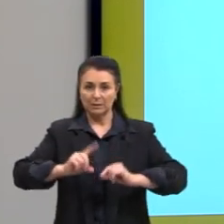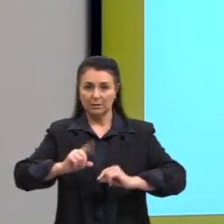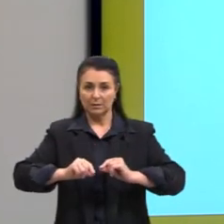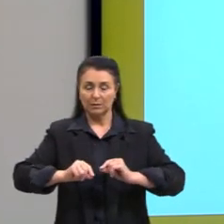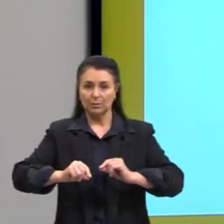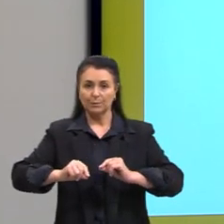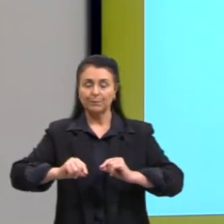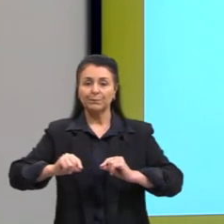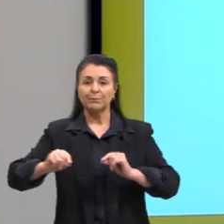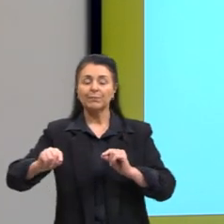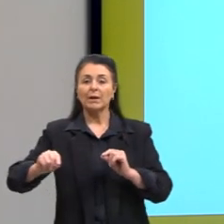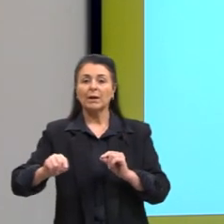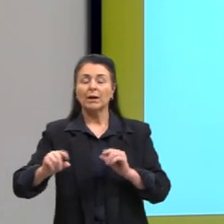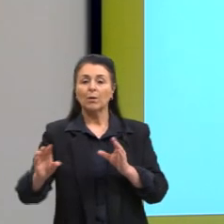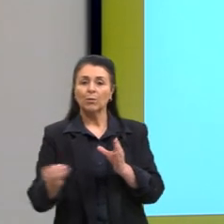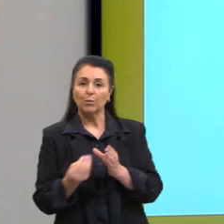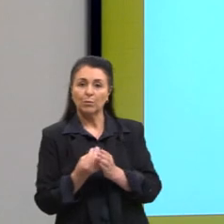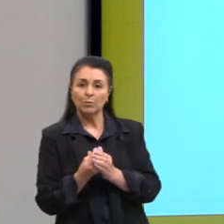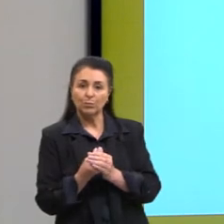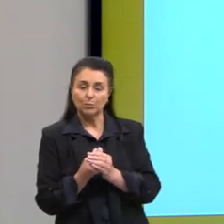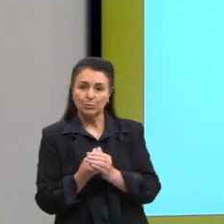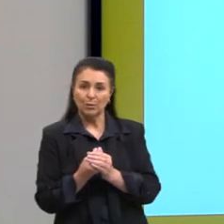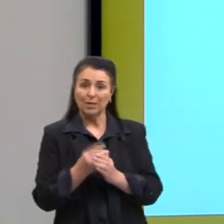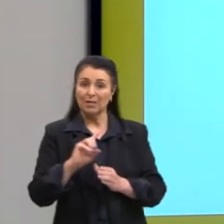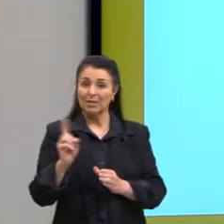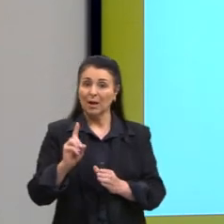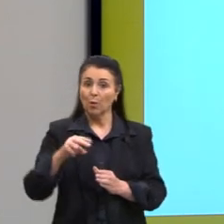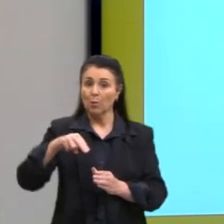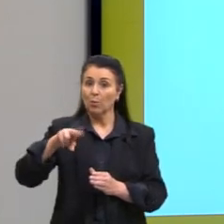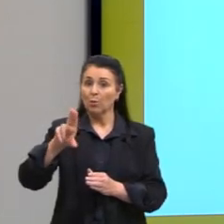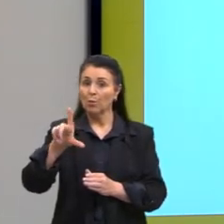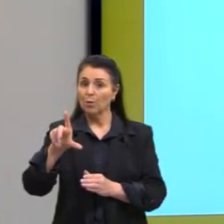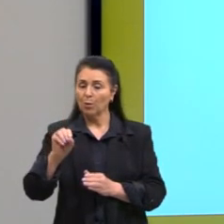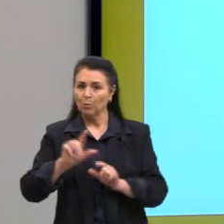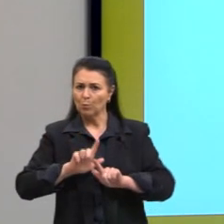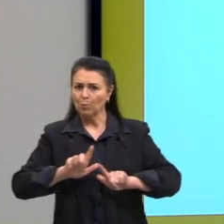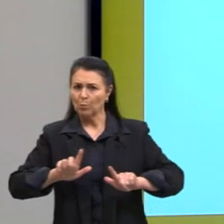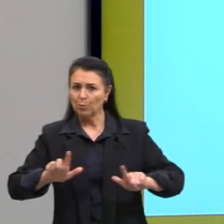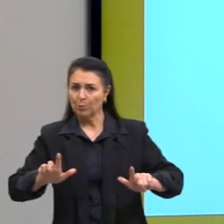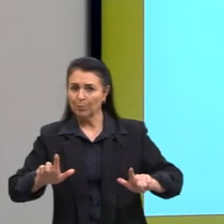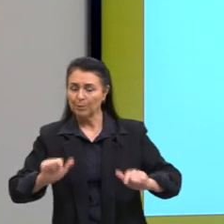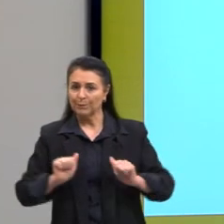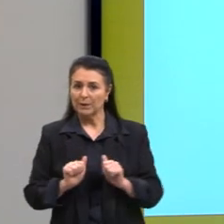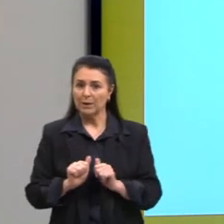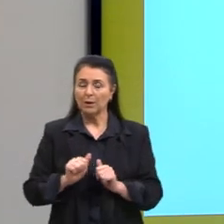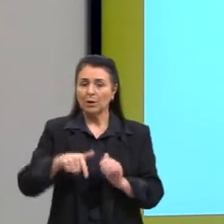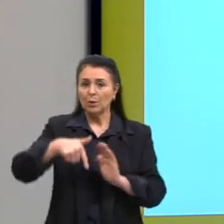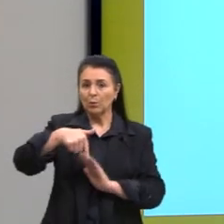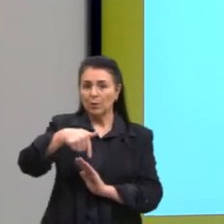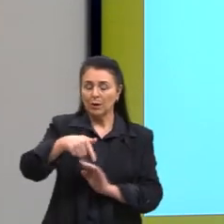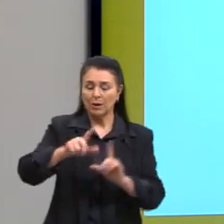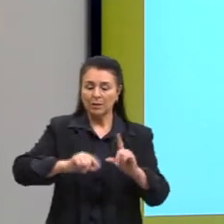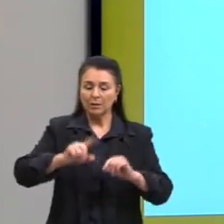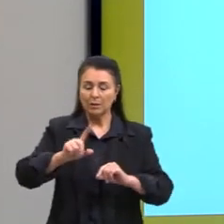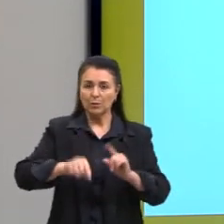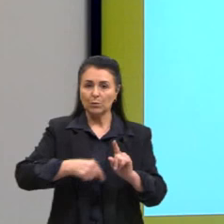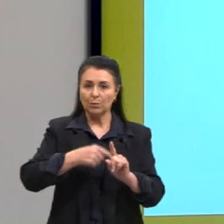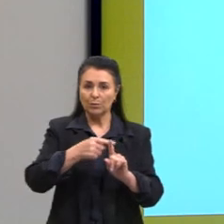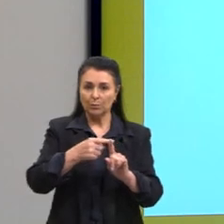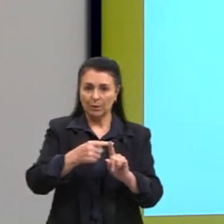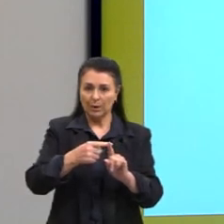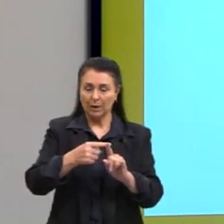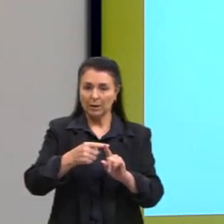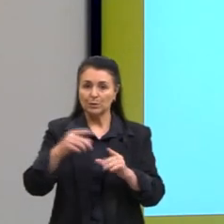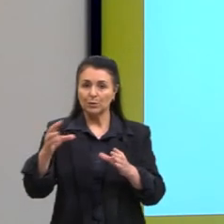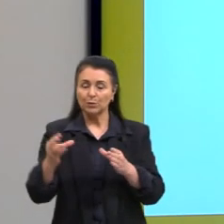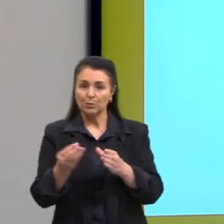conjunto dos números racionais não nulos. Esse Q, asterisco com mais, é o